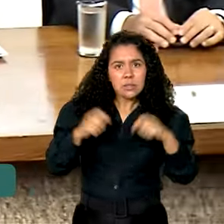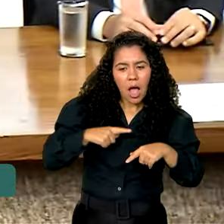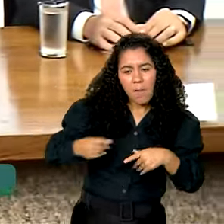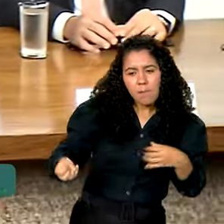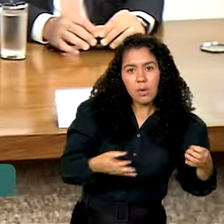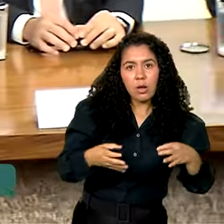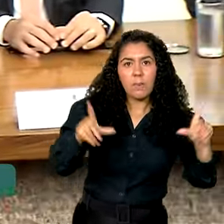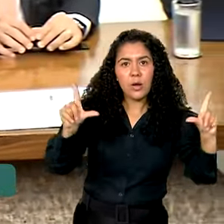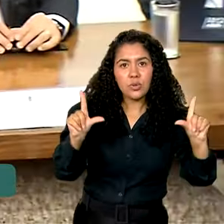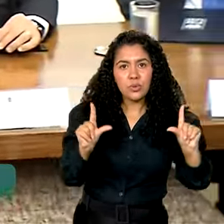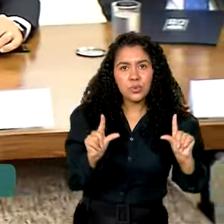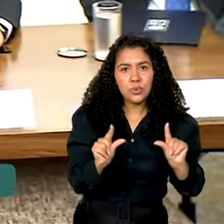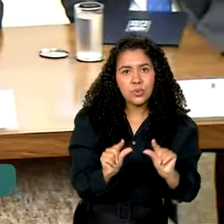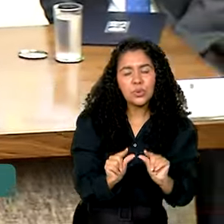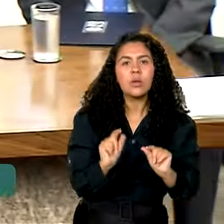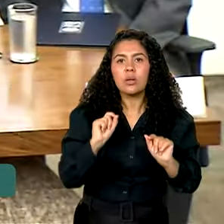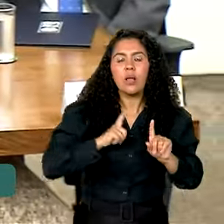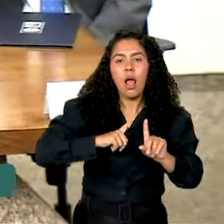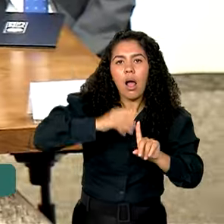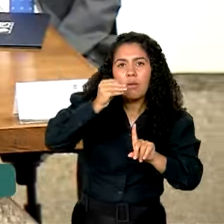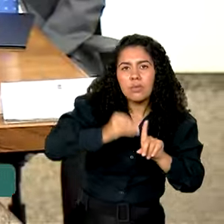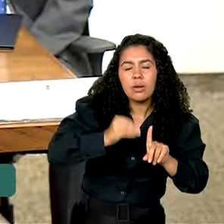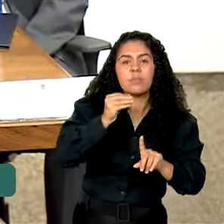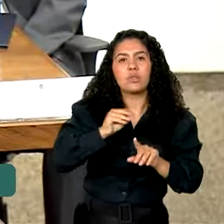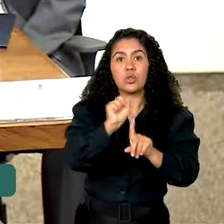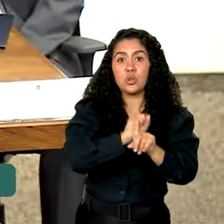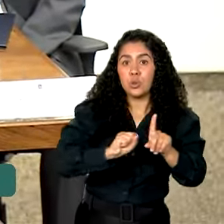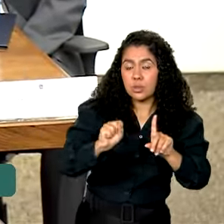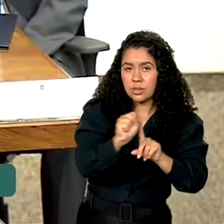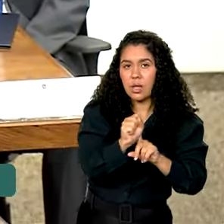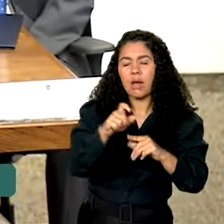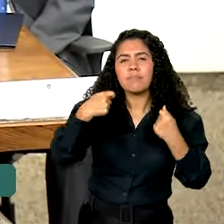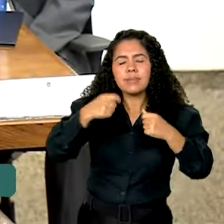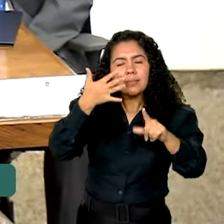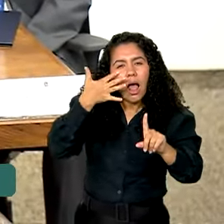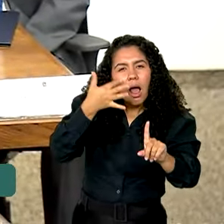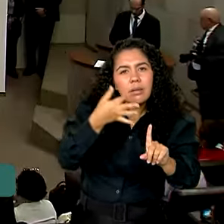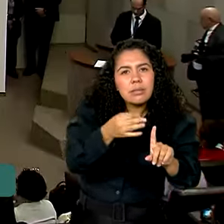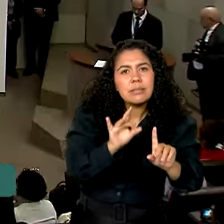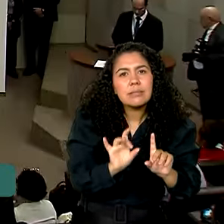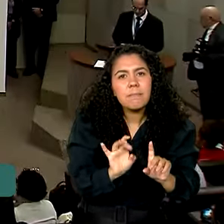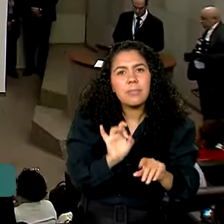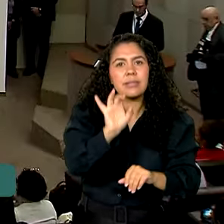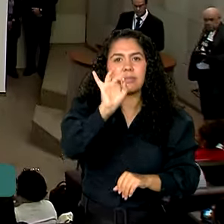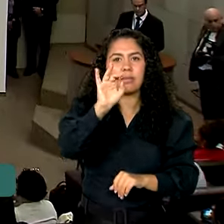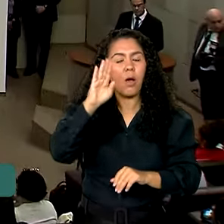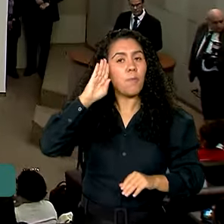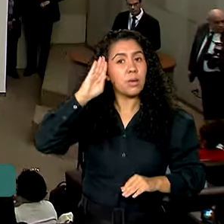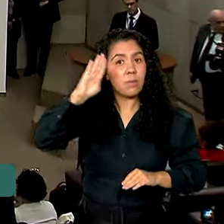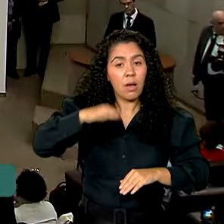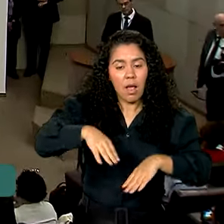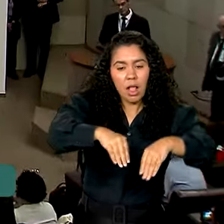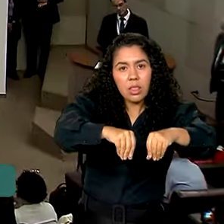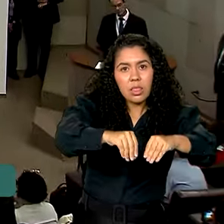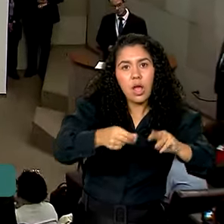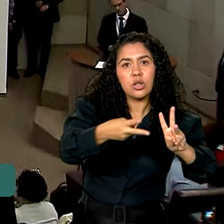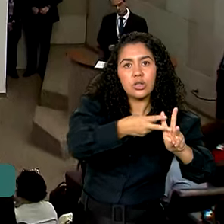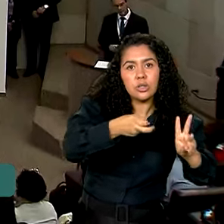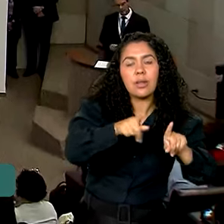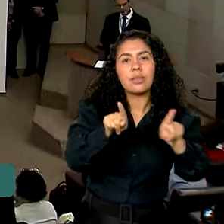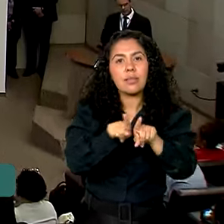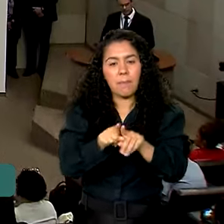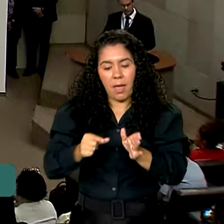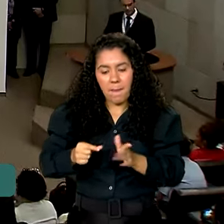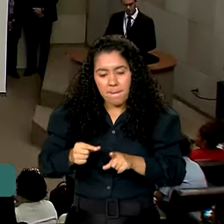para a redução das vulnerabilidades sociais, com atenção especial a territórios indígenas e periferias